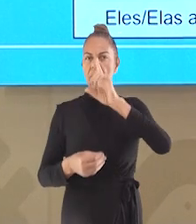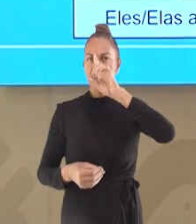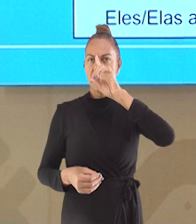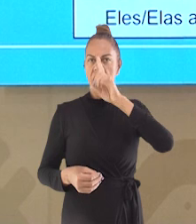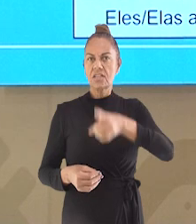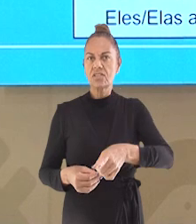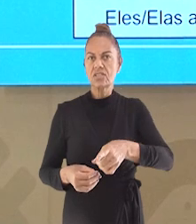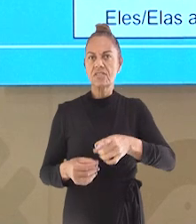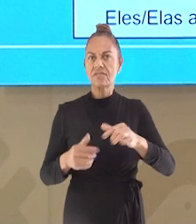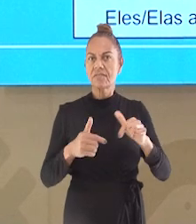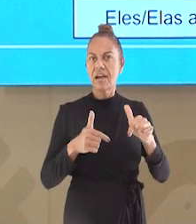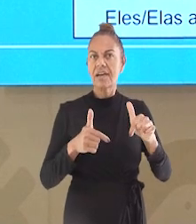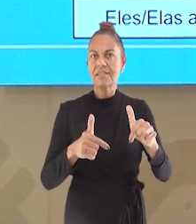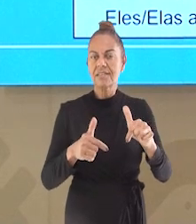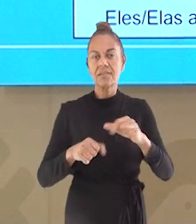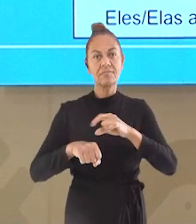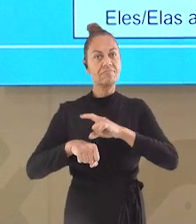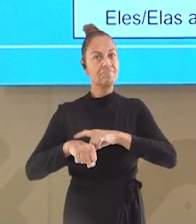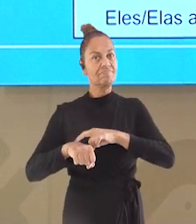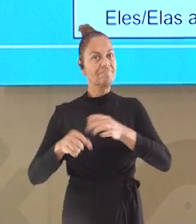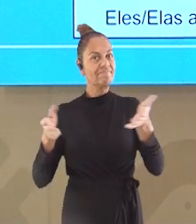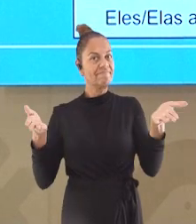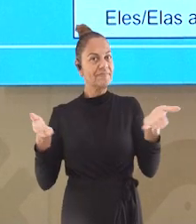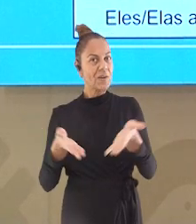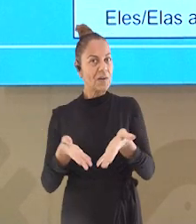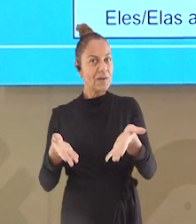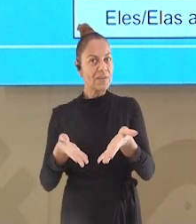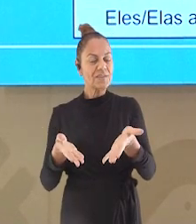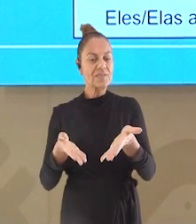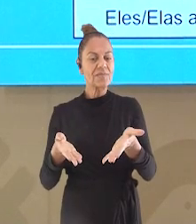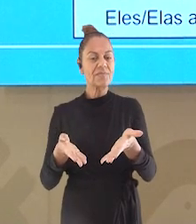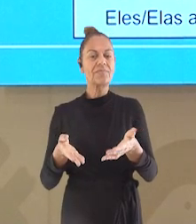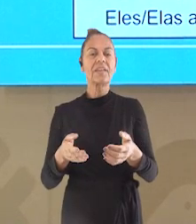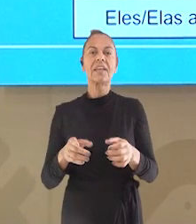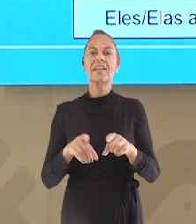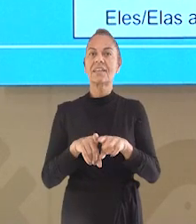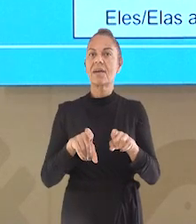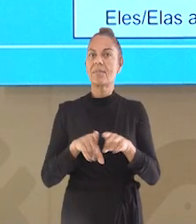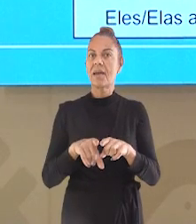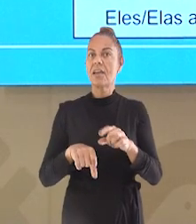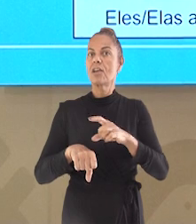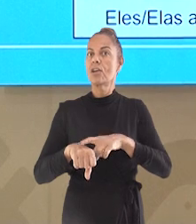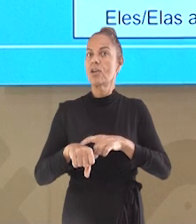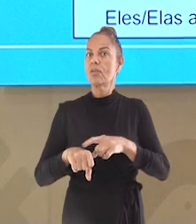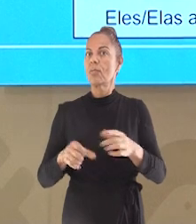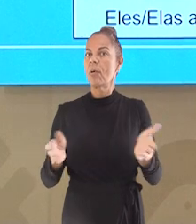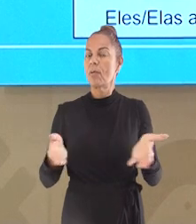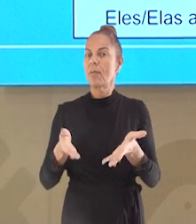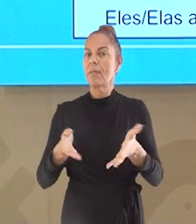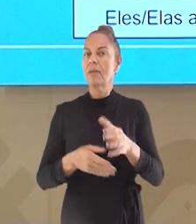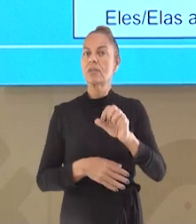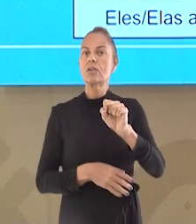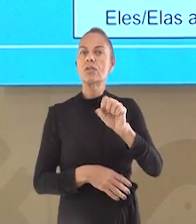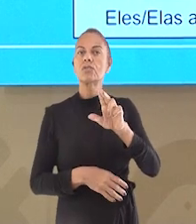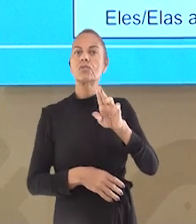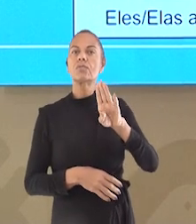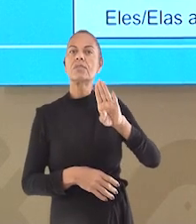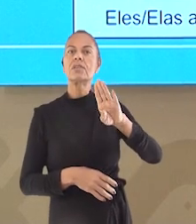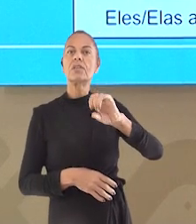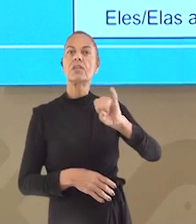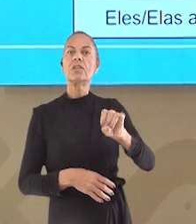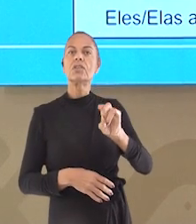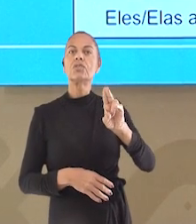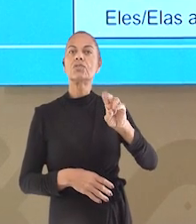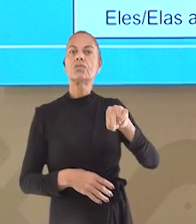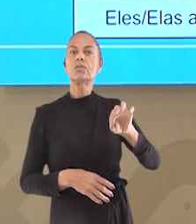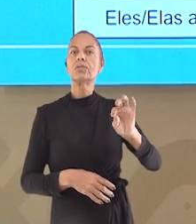finalizei. Agora, como ficou o imperativo afirmativo? Que é formada a partir do quê? Do presente do indicativo e